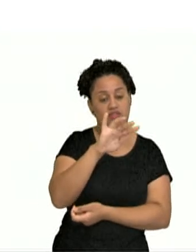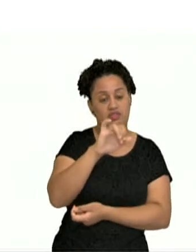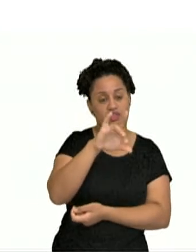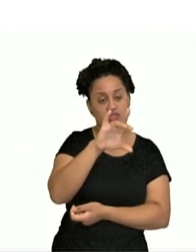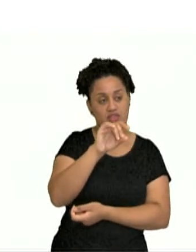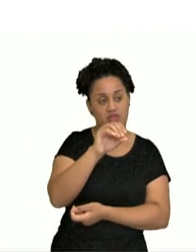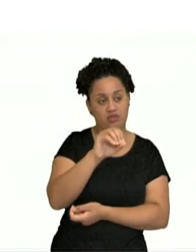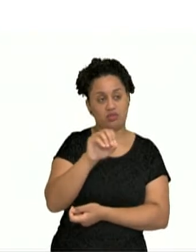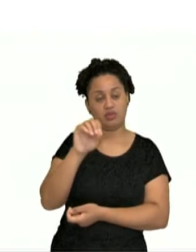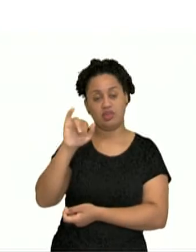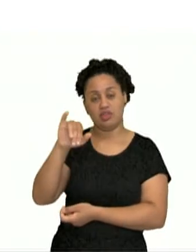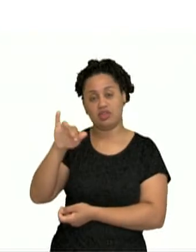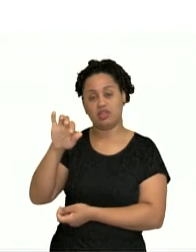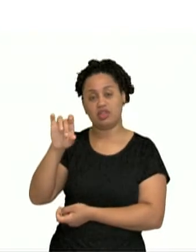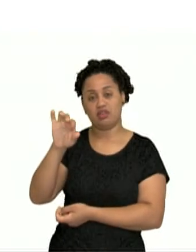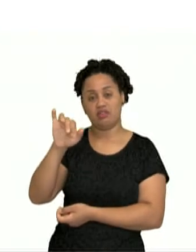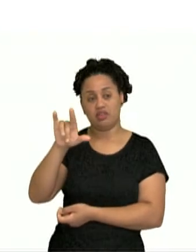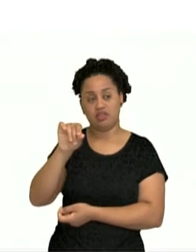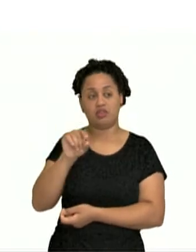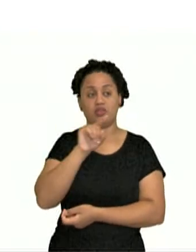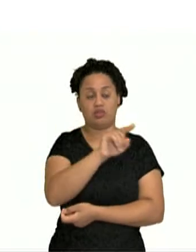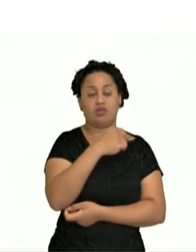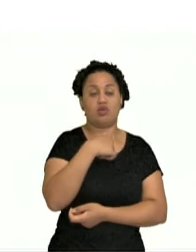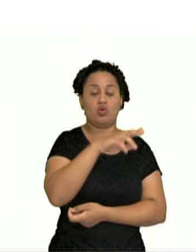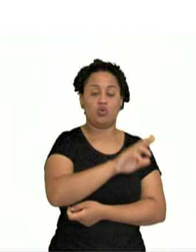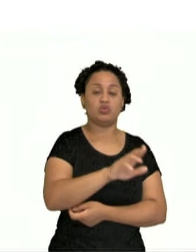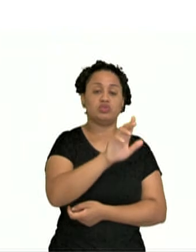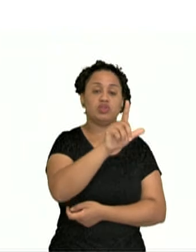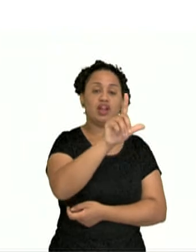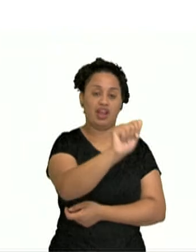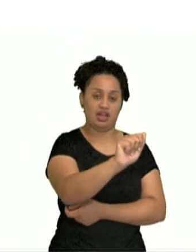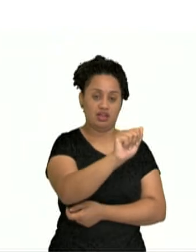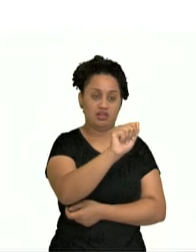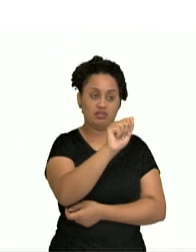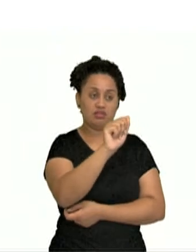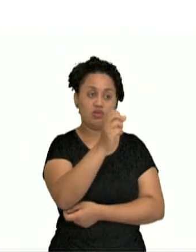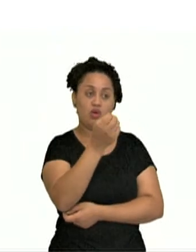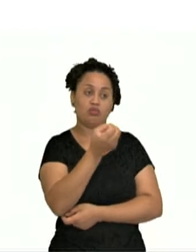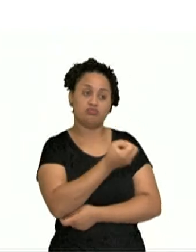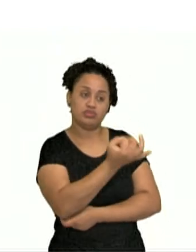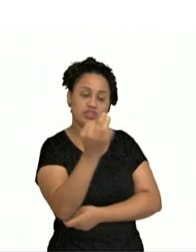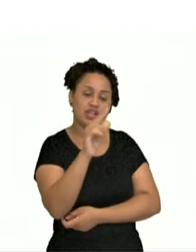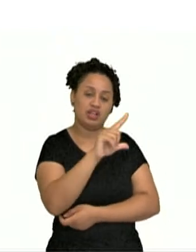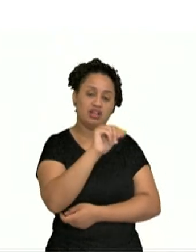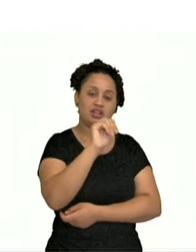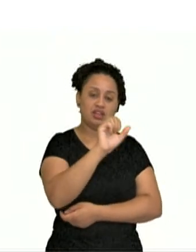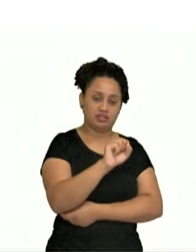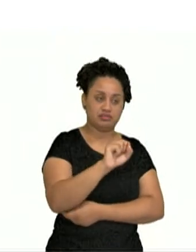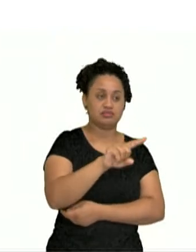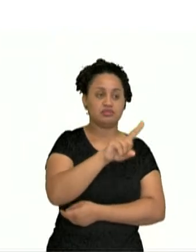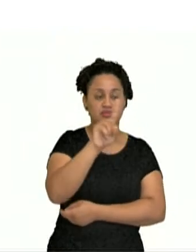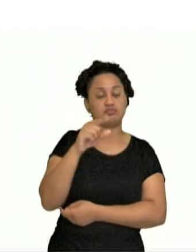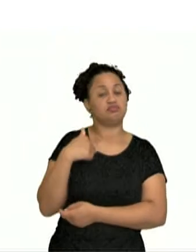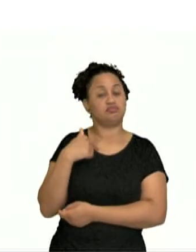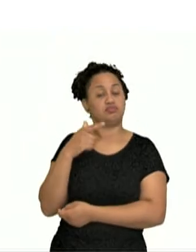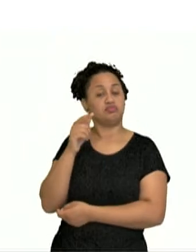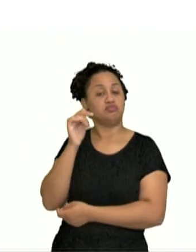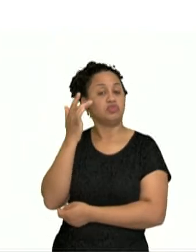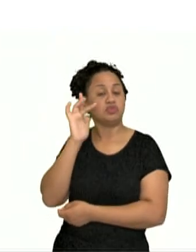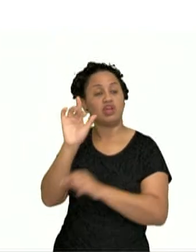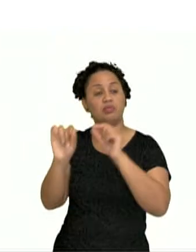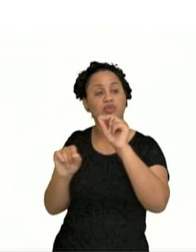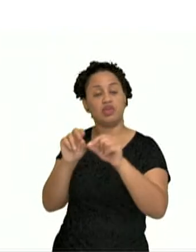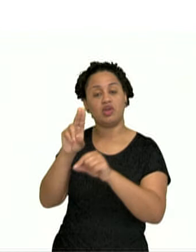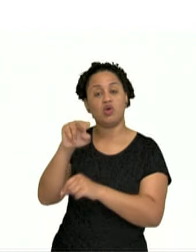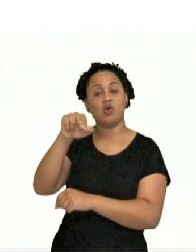No singular, eu uso para falar uma palavra feminina, LA e no plural, LAS. Os indefinidos, eu